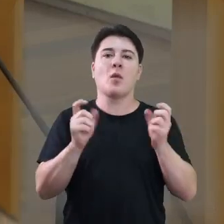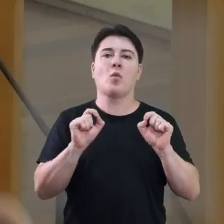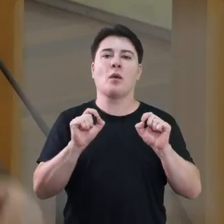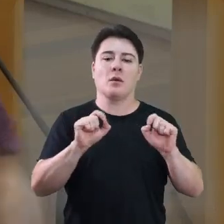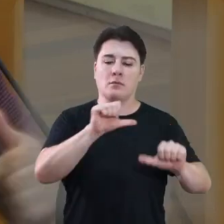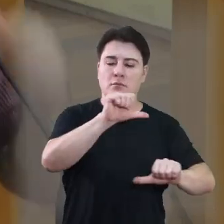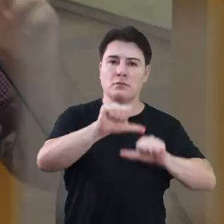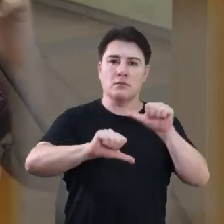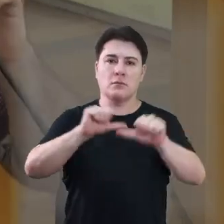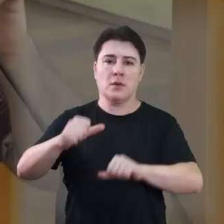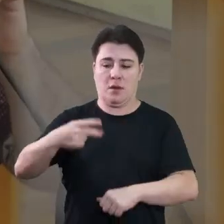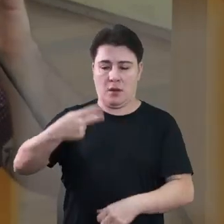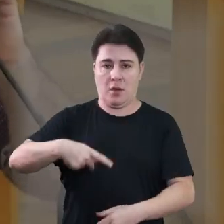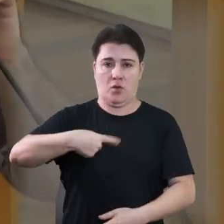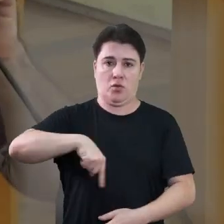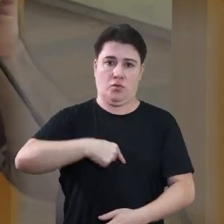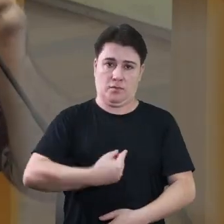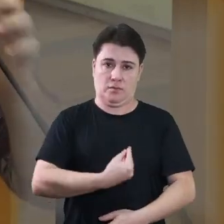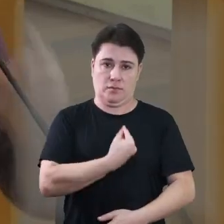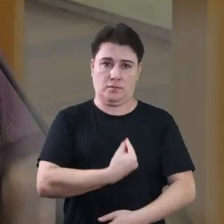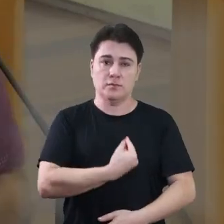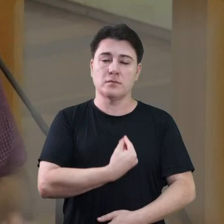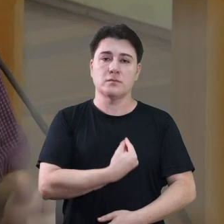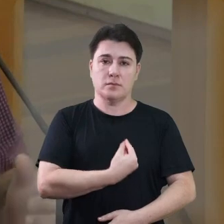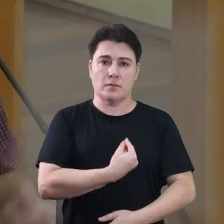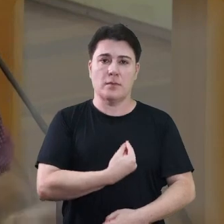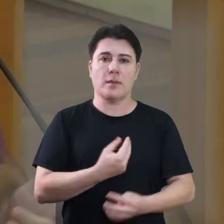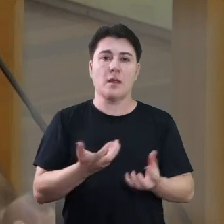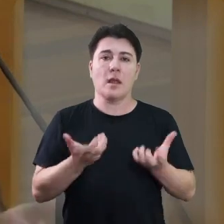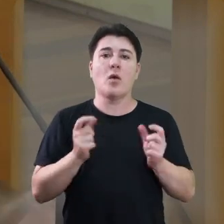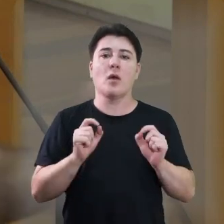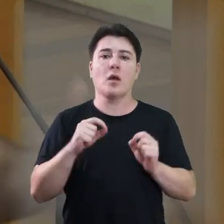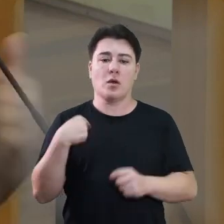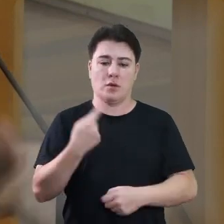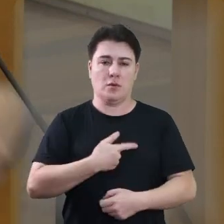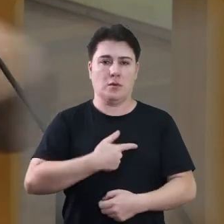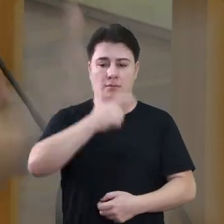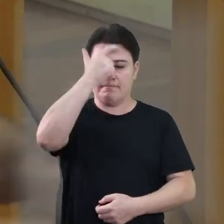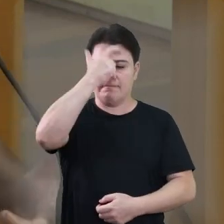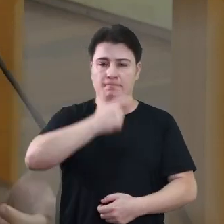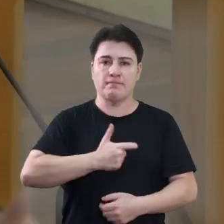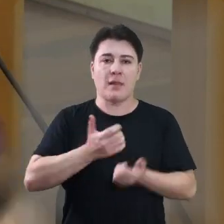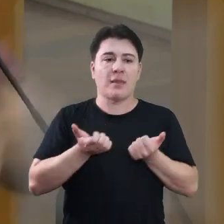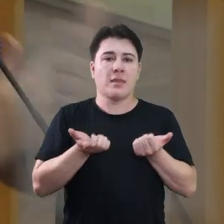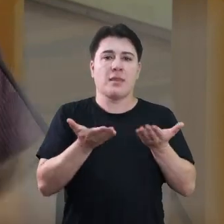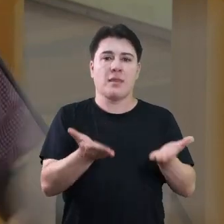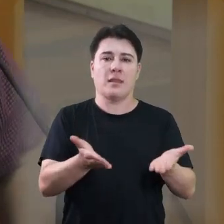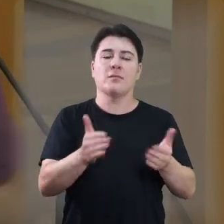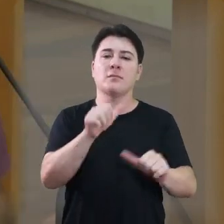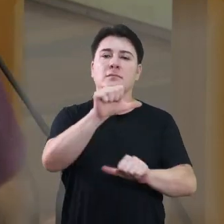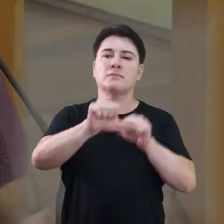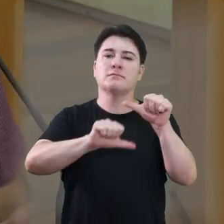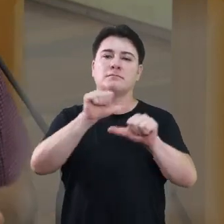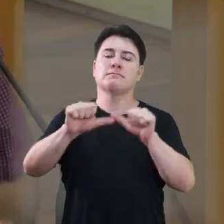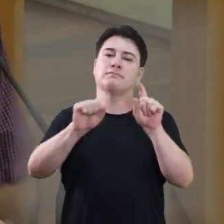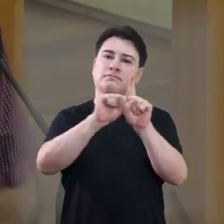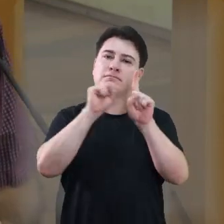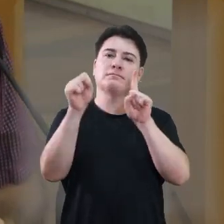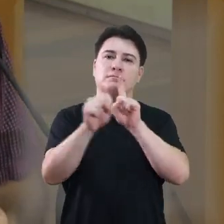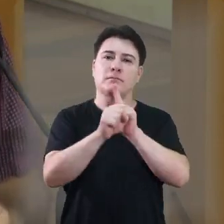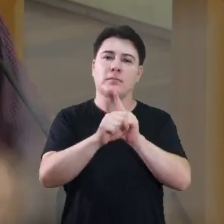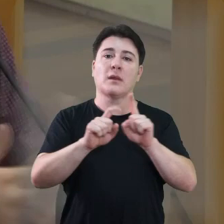disposição de transformar a nossa realidade, de nos dar a nossa vida por completo na transformação social,